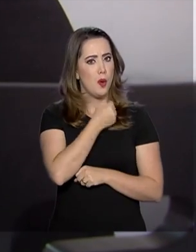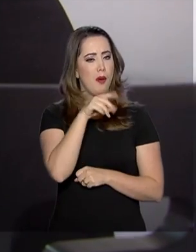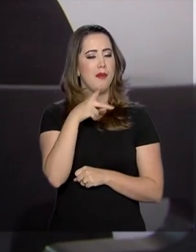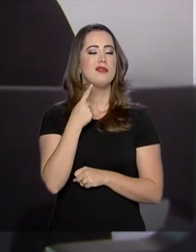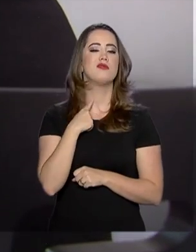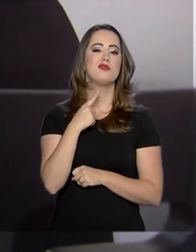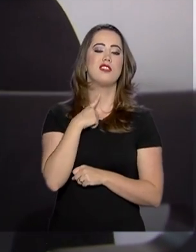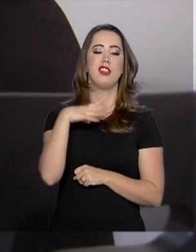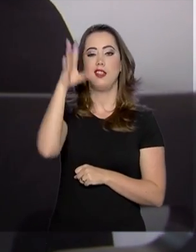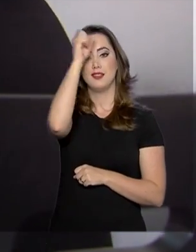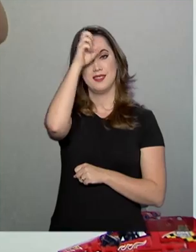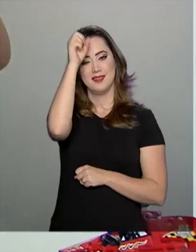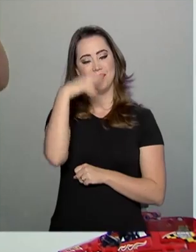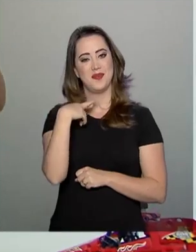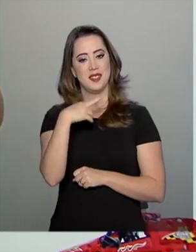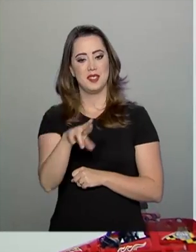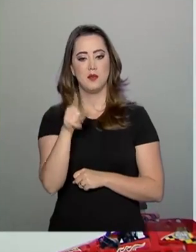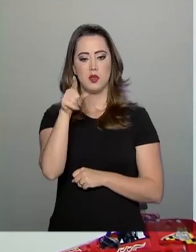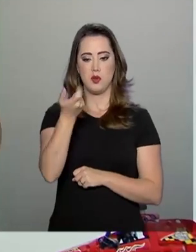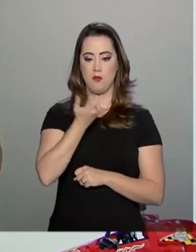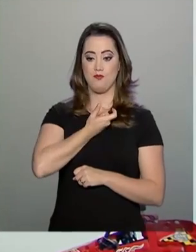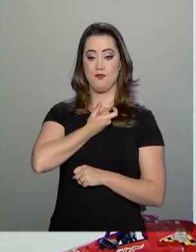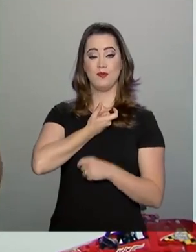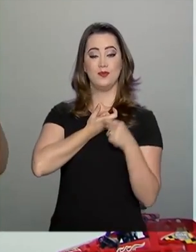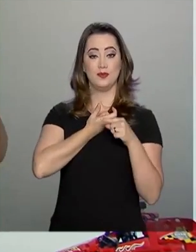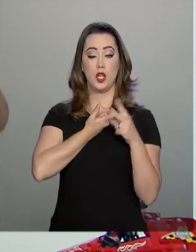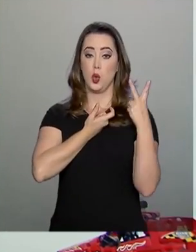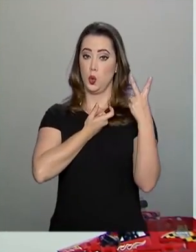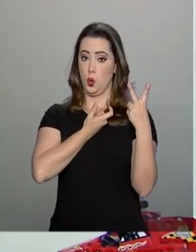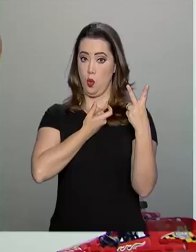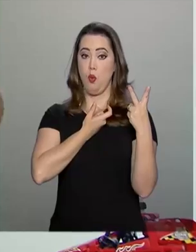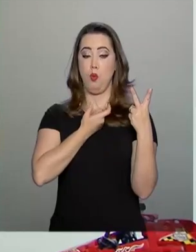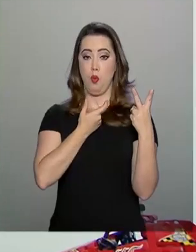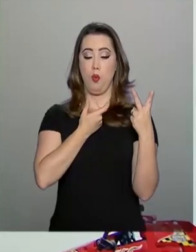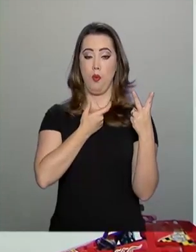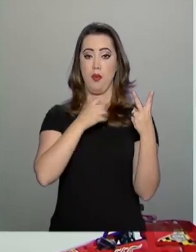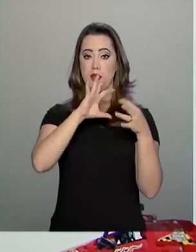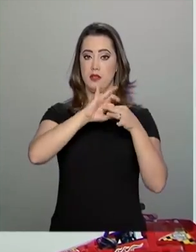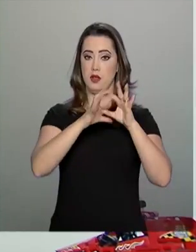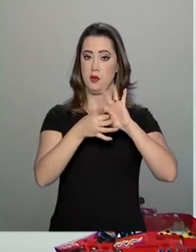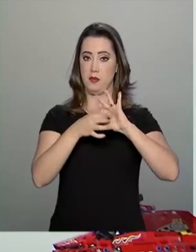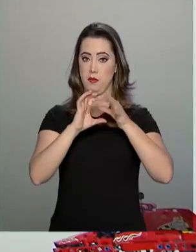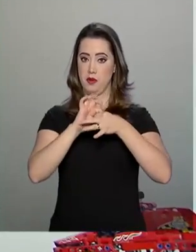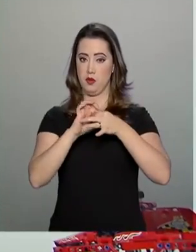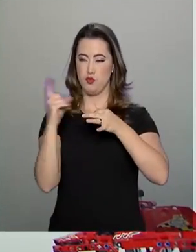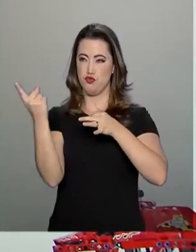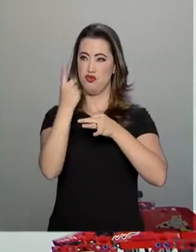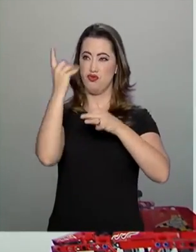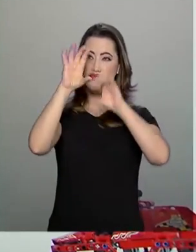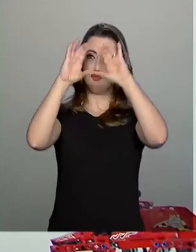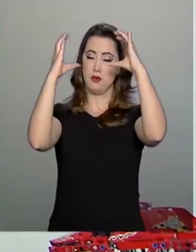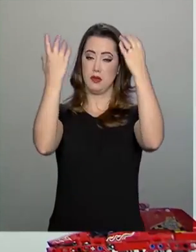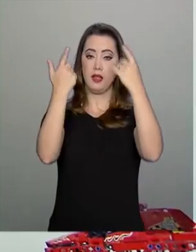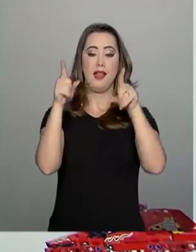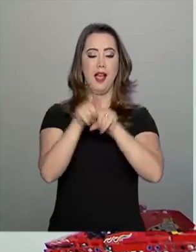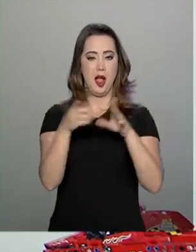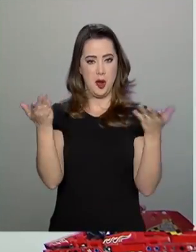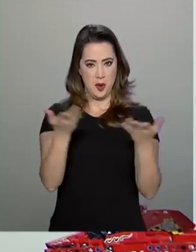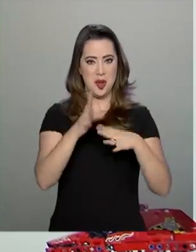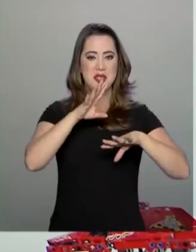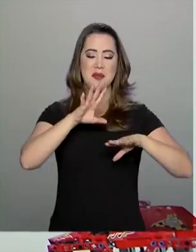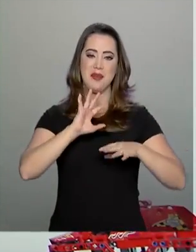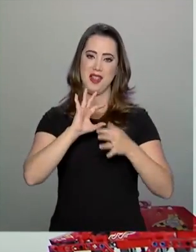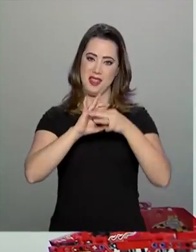de aprender. O resultado são essas medalhas, duas na Olimpíada Brasileira de Astronomia e uma medalha de ouro na Olimpíada